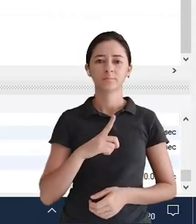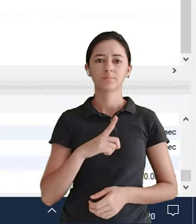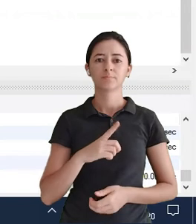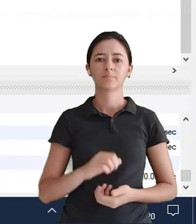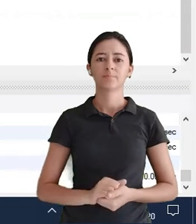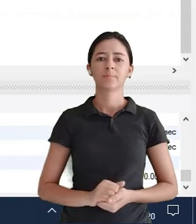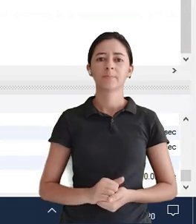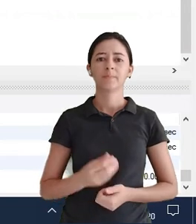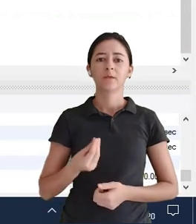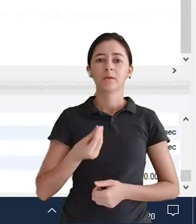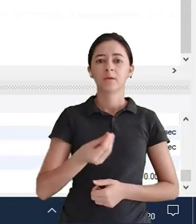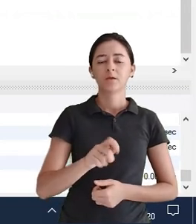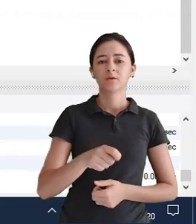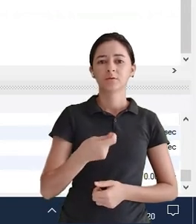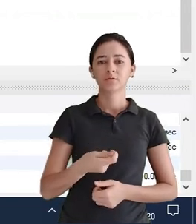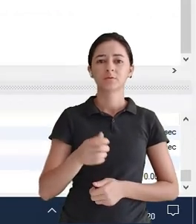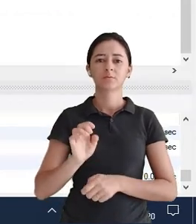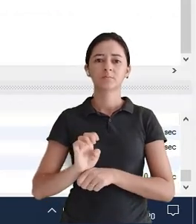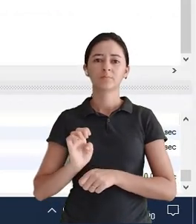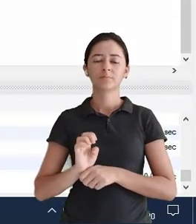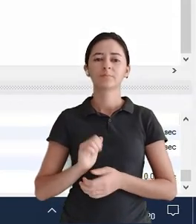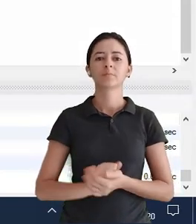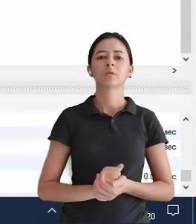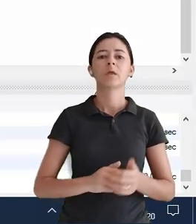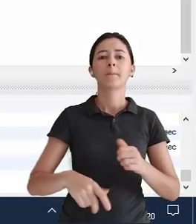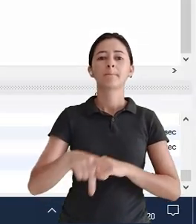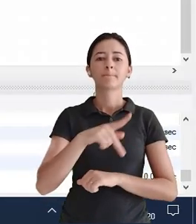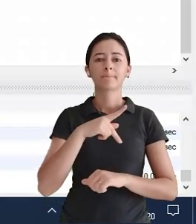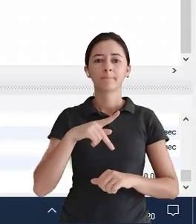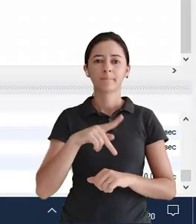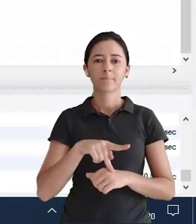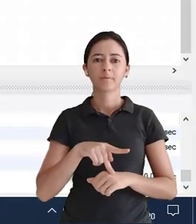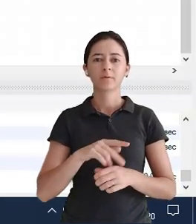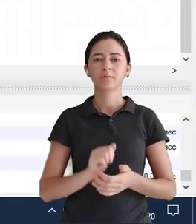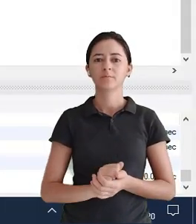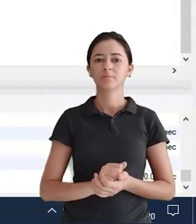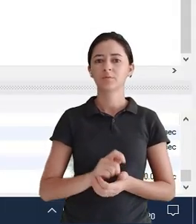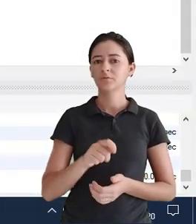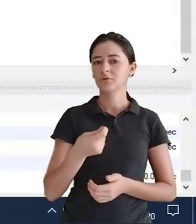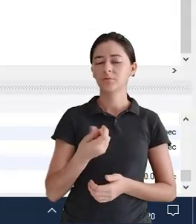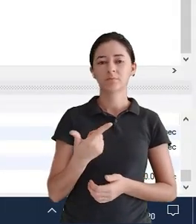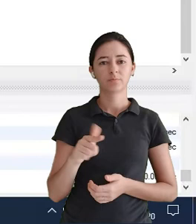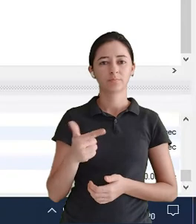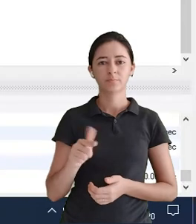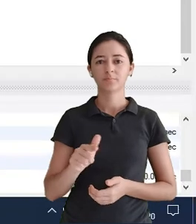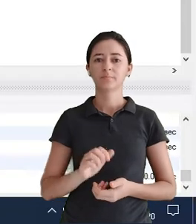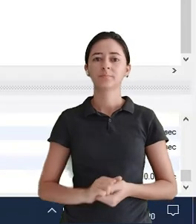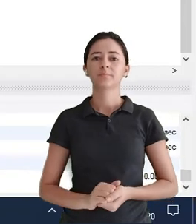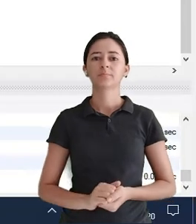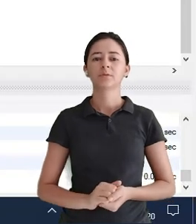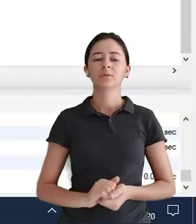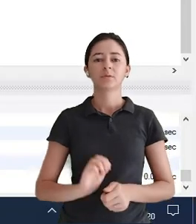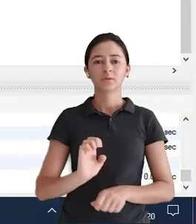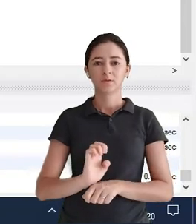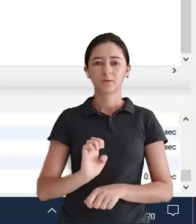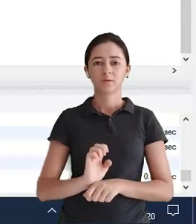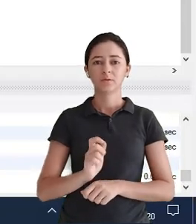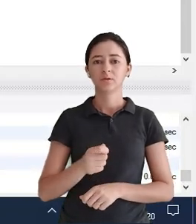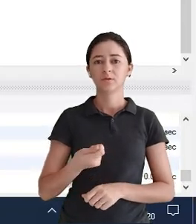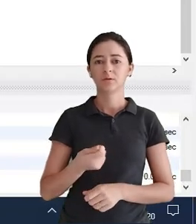Né? Beleza Cidade recebe a chave de estado País País não recebe Recebe a chave de ninguém